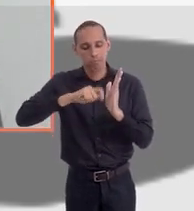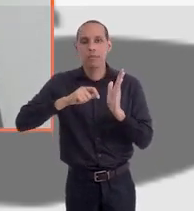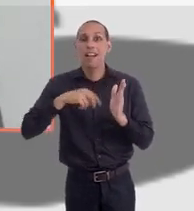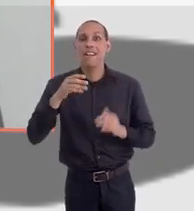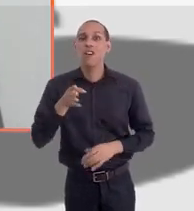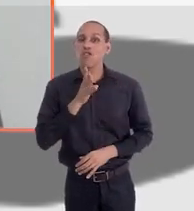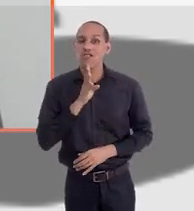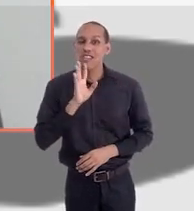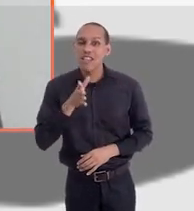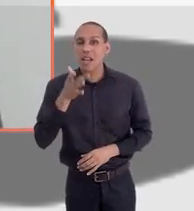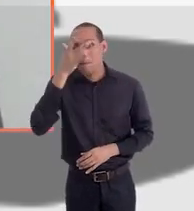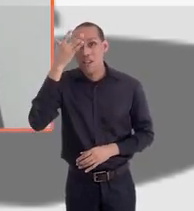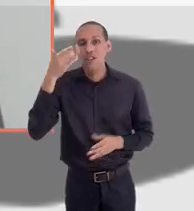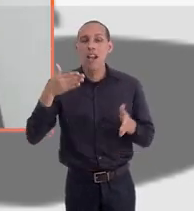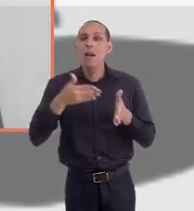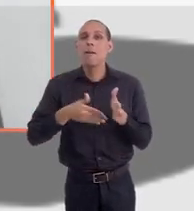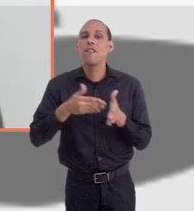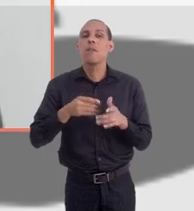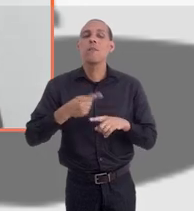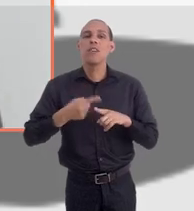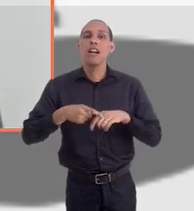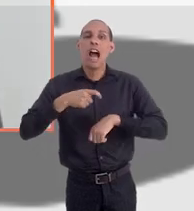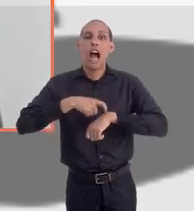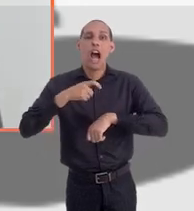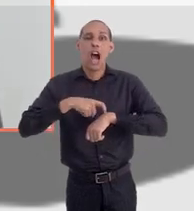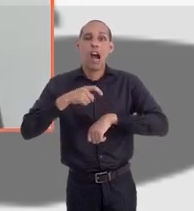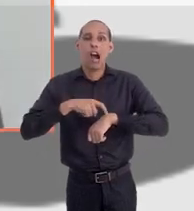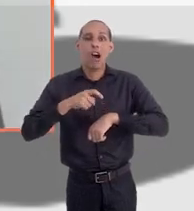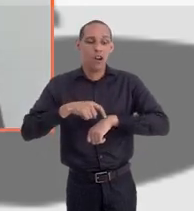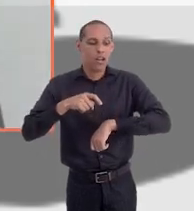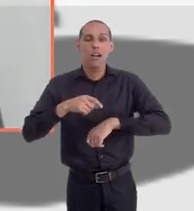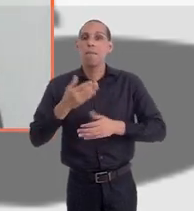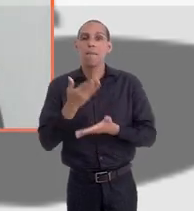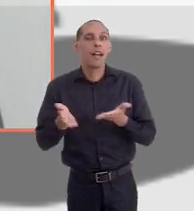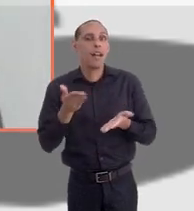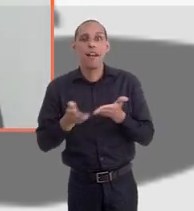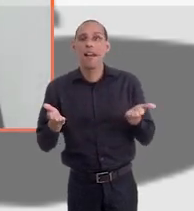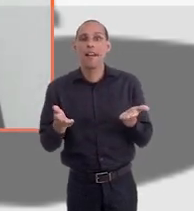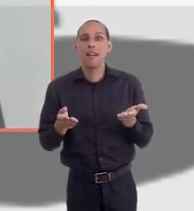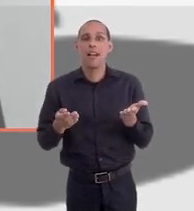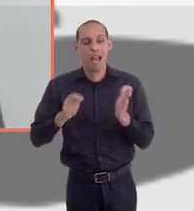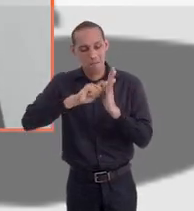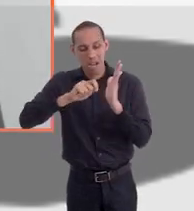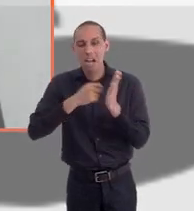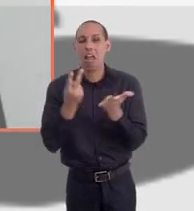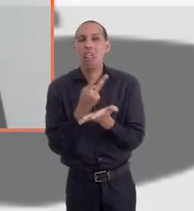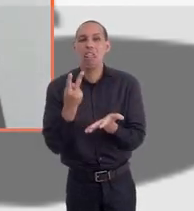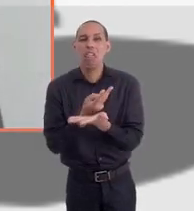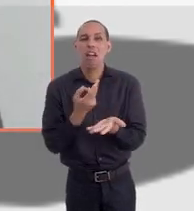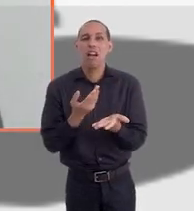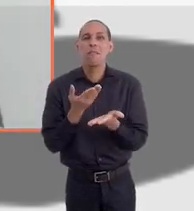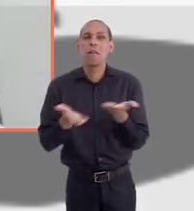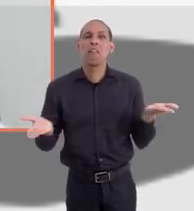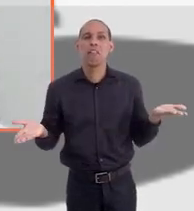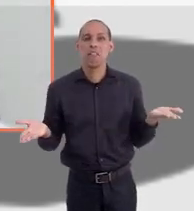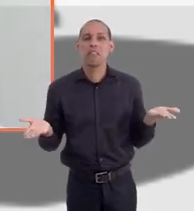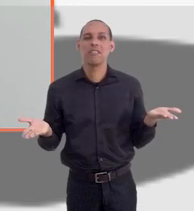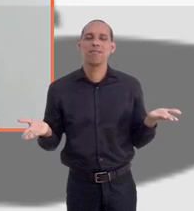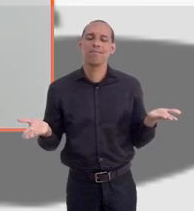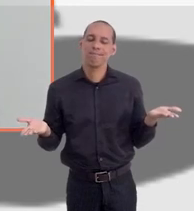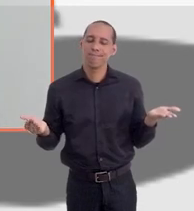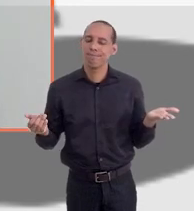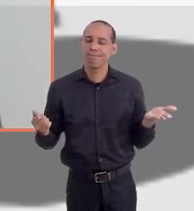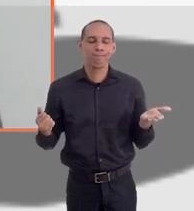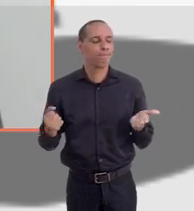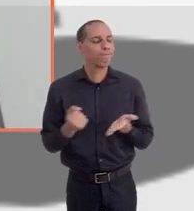Porque eu já conheci gente que foi reprovada, porque na hora de marcar o cartão resposta não deu tempo, ou eu fui marcar correndo, marcou errado. Perdeu a sequência de resposta